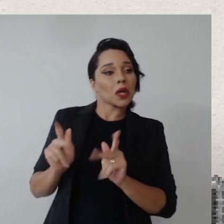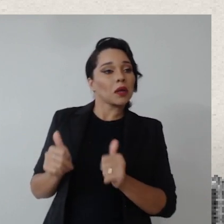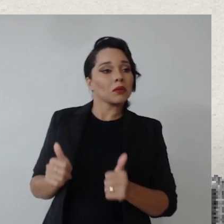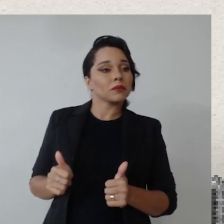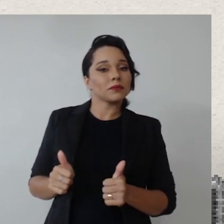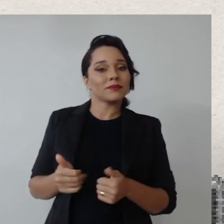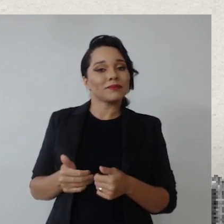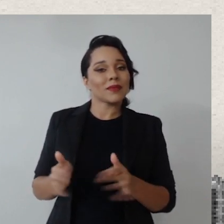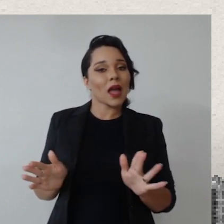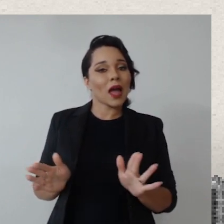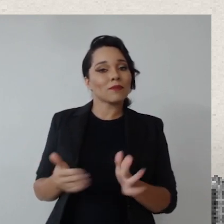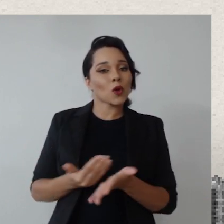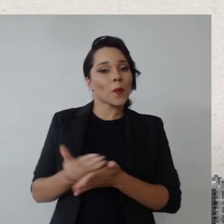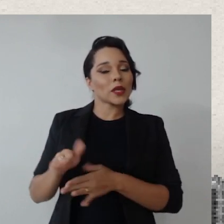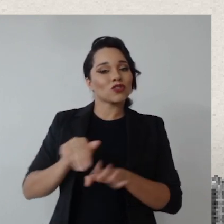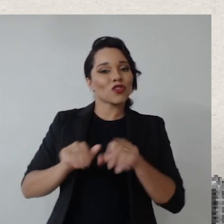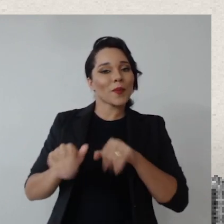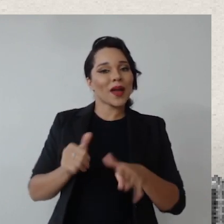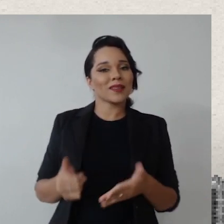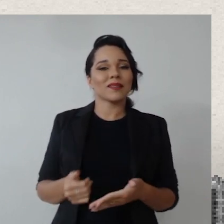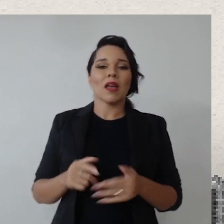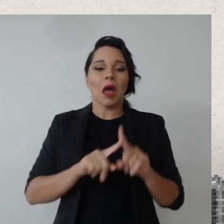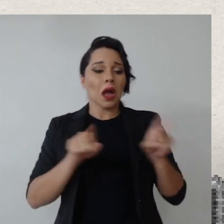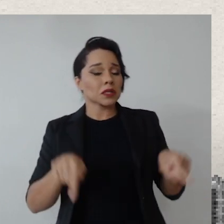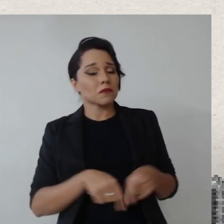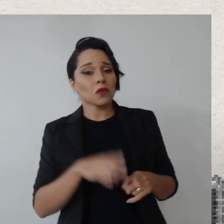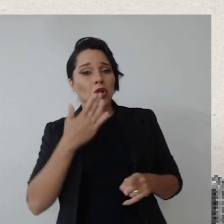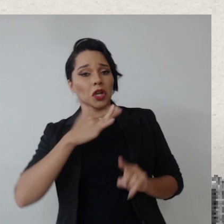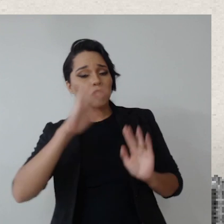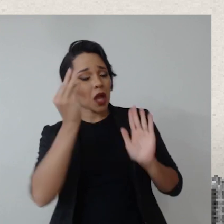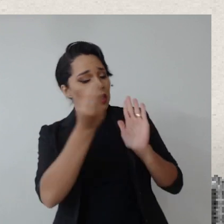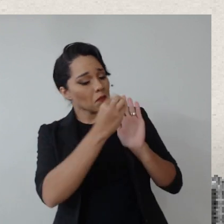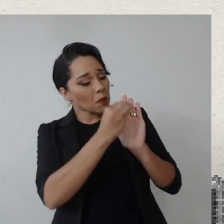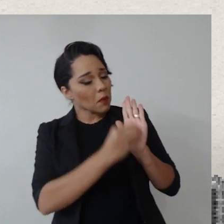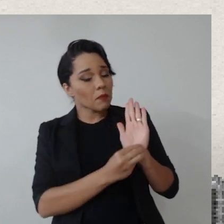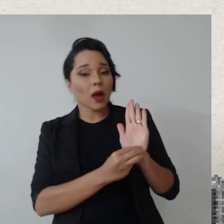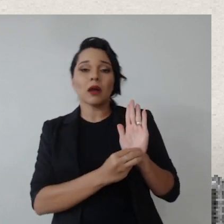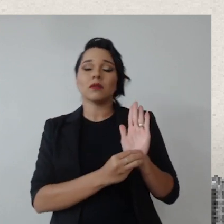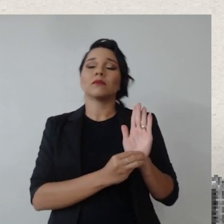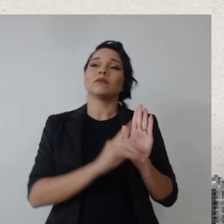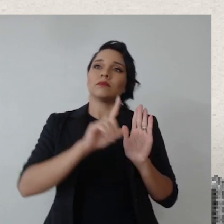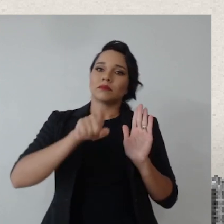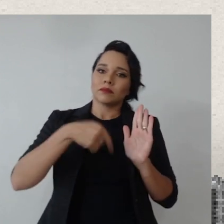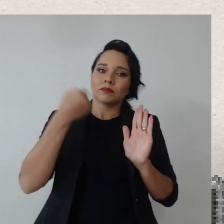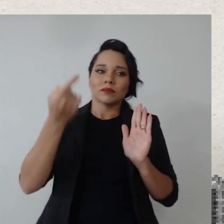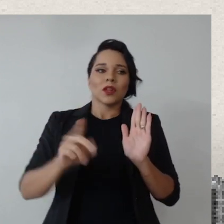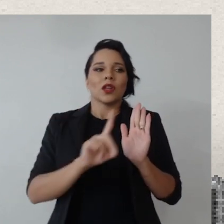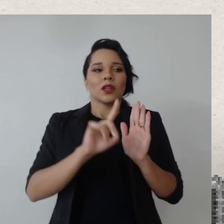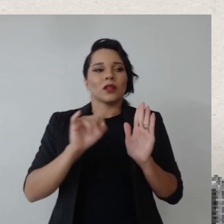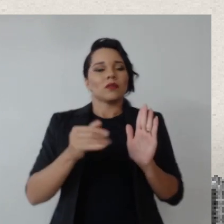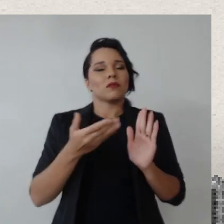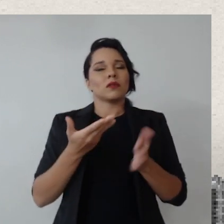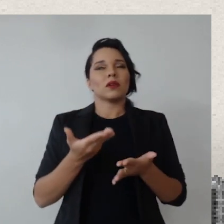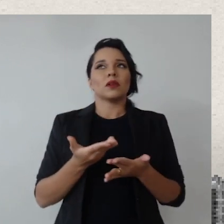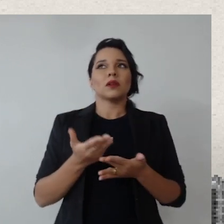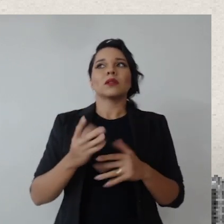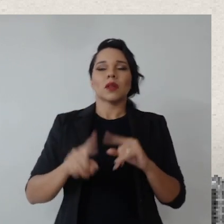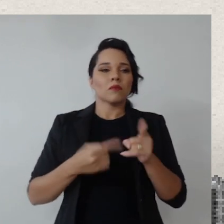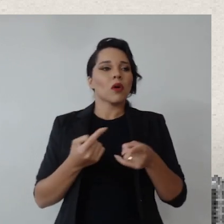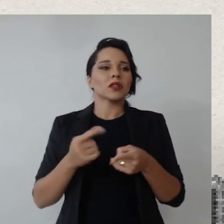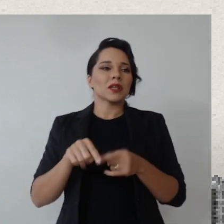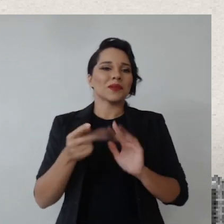aí está bom, abram a chamada, aí os servidores vão lá e se candidatam para participar eventualmente, não digo habitualmente,